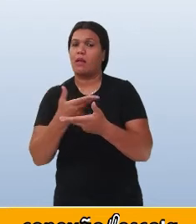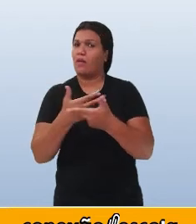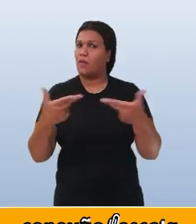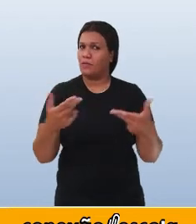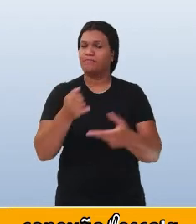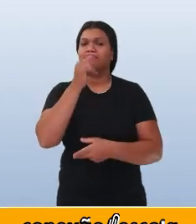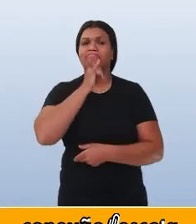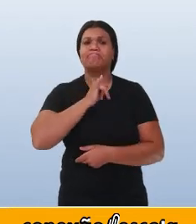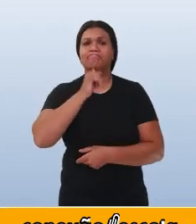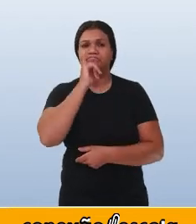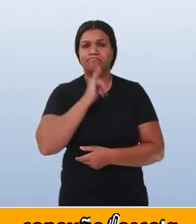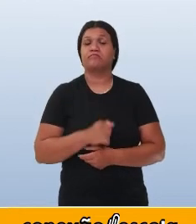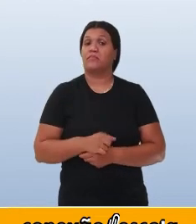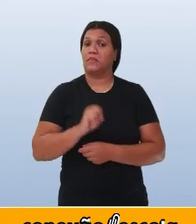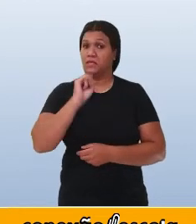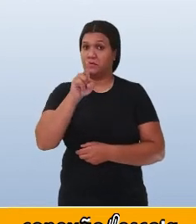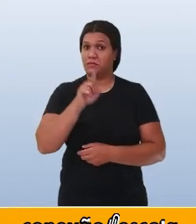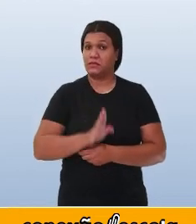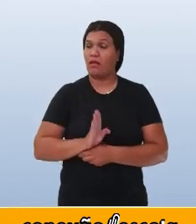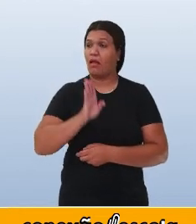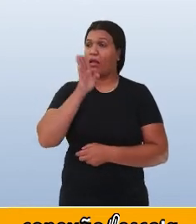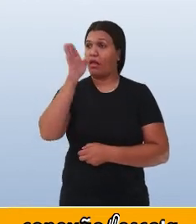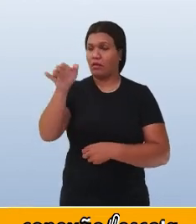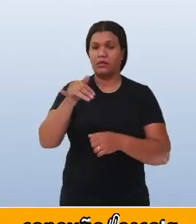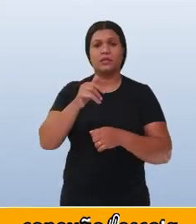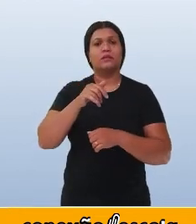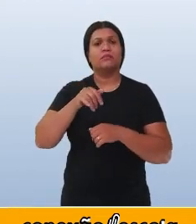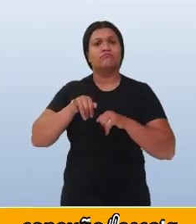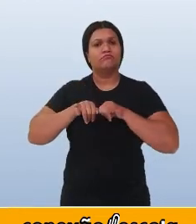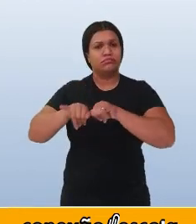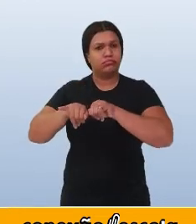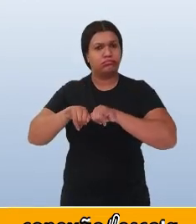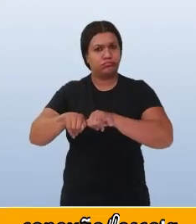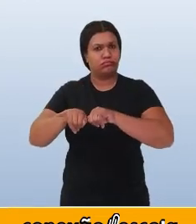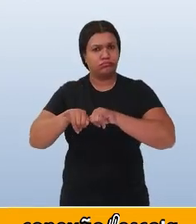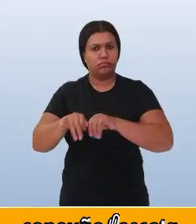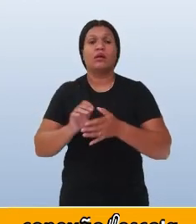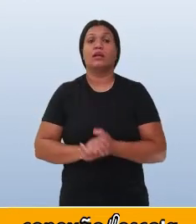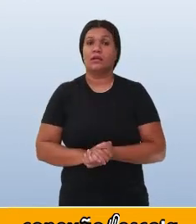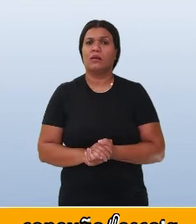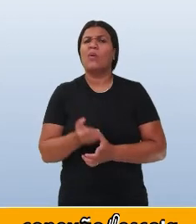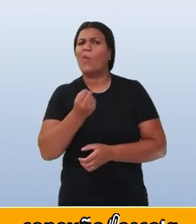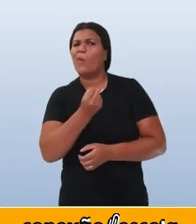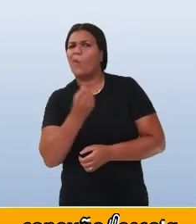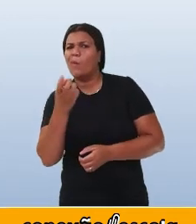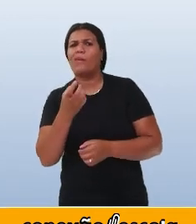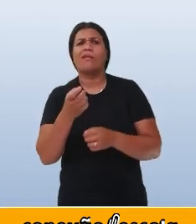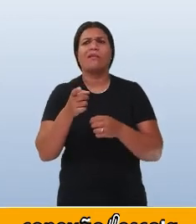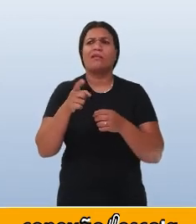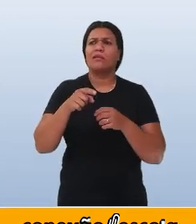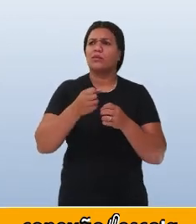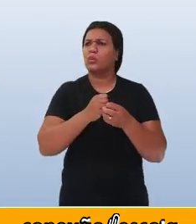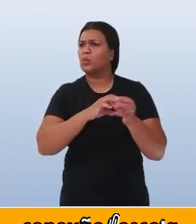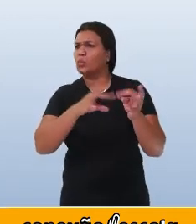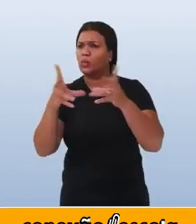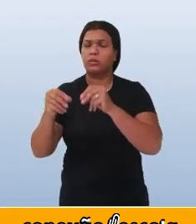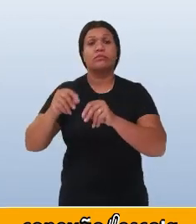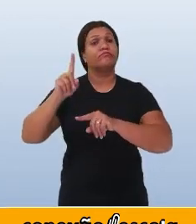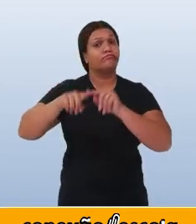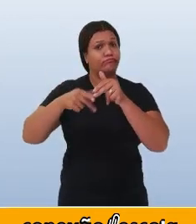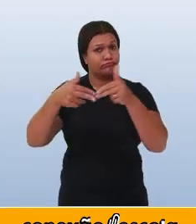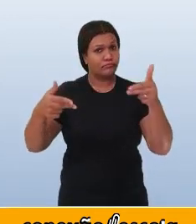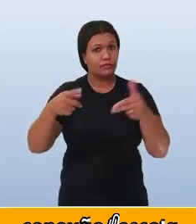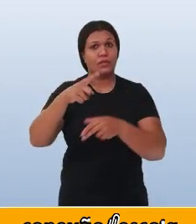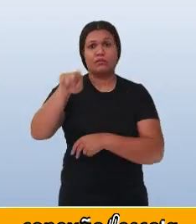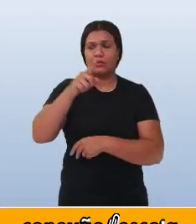exemplo, quando você vai ao supermercado. Quase todas as mercadorias que